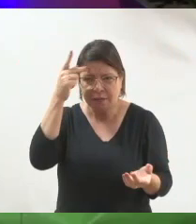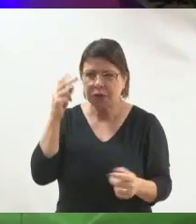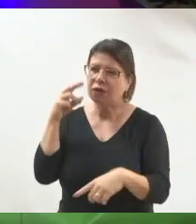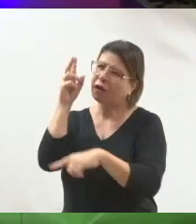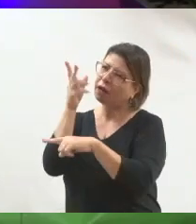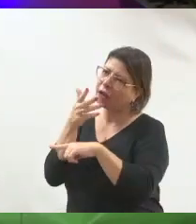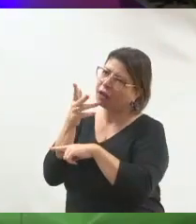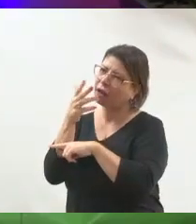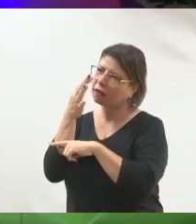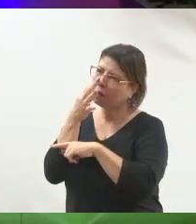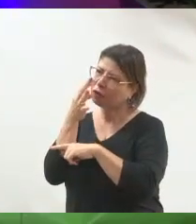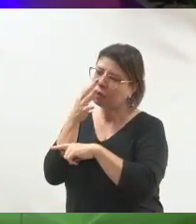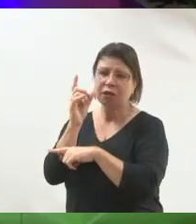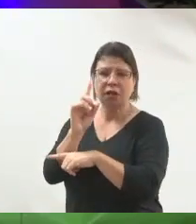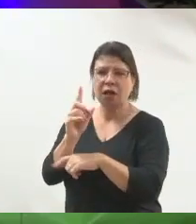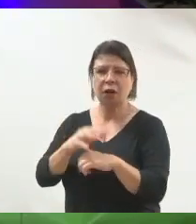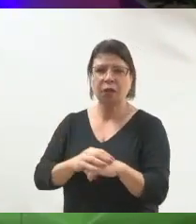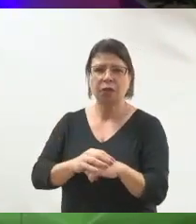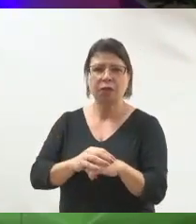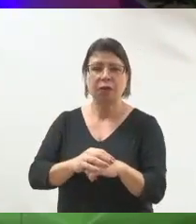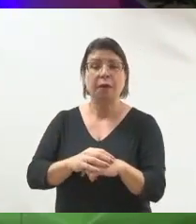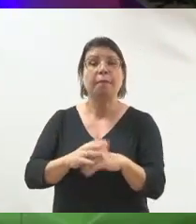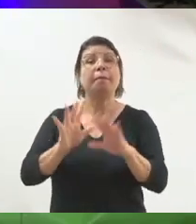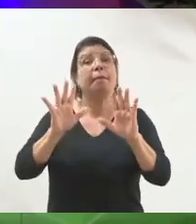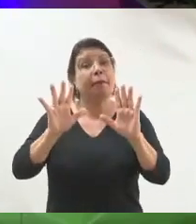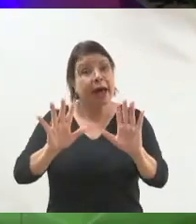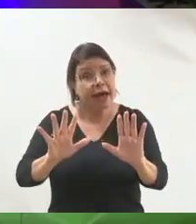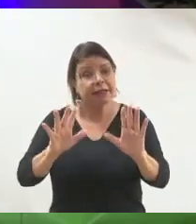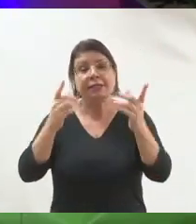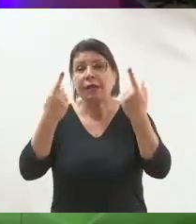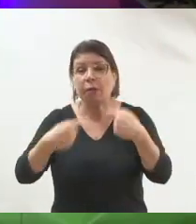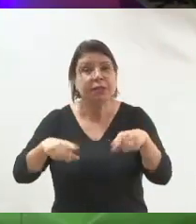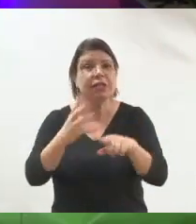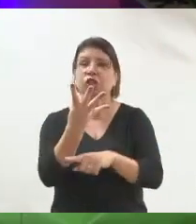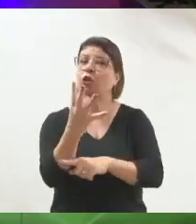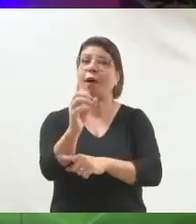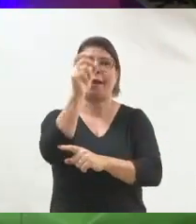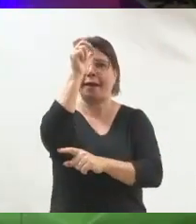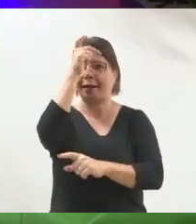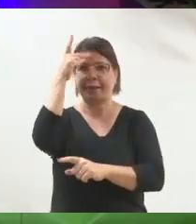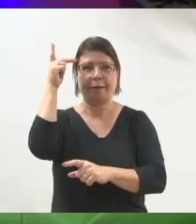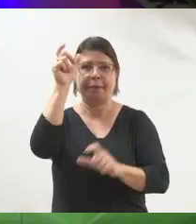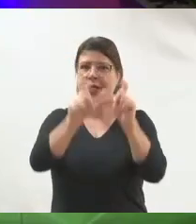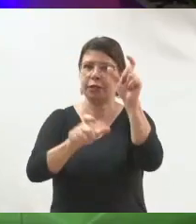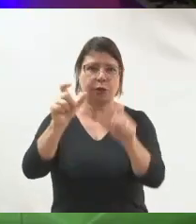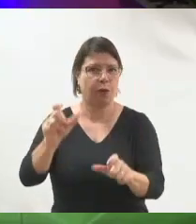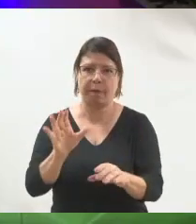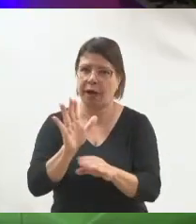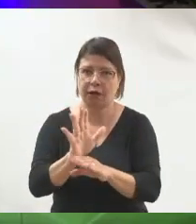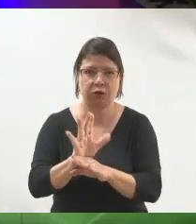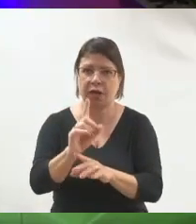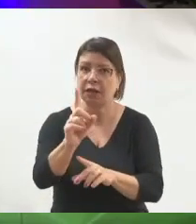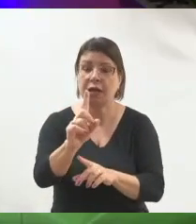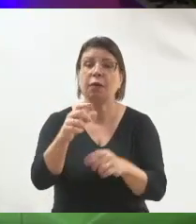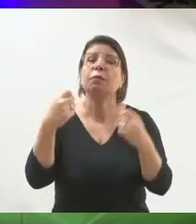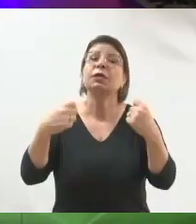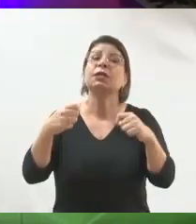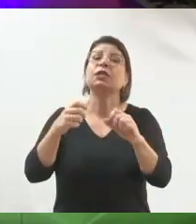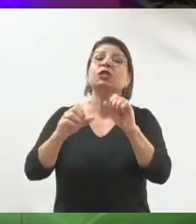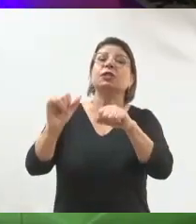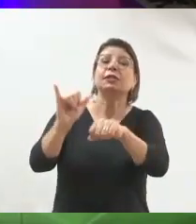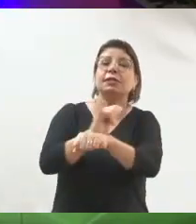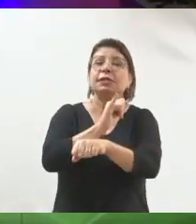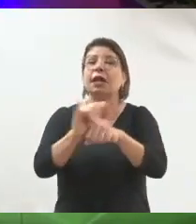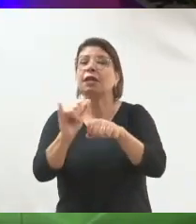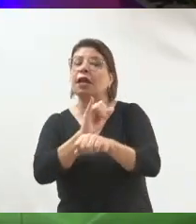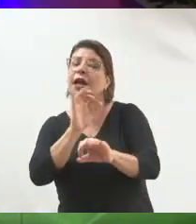Não. Mas isso também, você não precisa de muito recurso para fazer isso, você só precisa ter muita intenção de fazer isso da melhor forma. Então, mesmo que